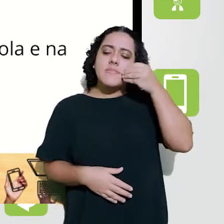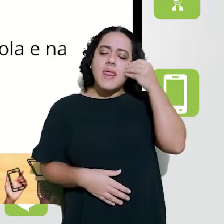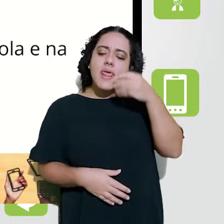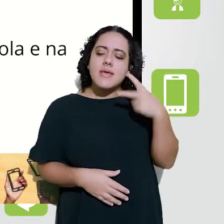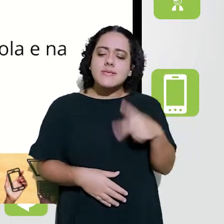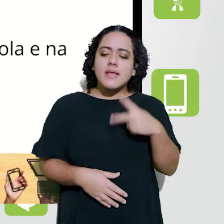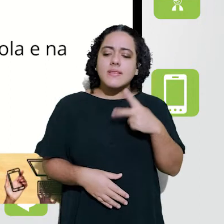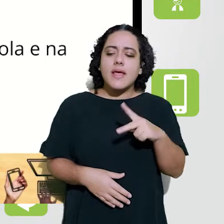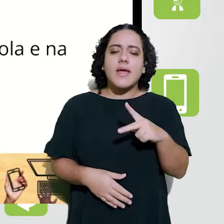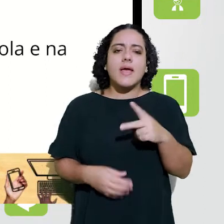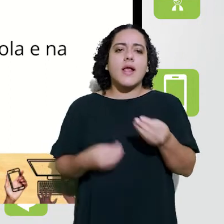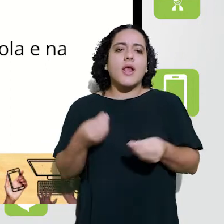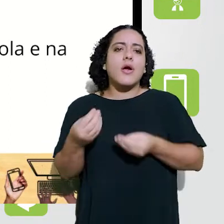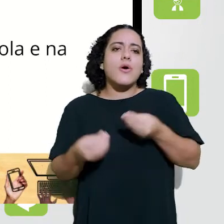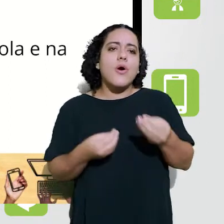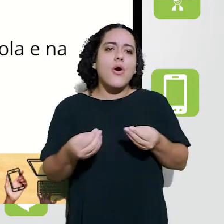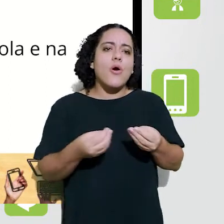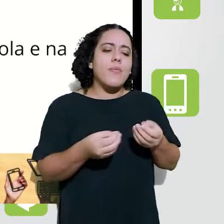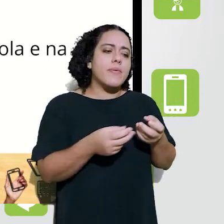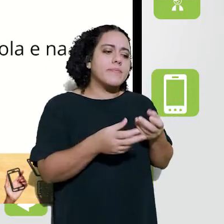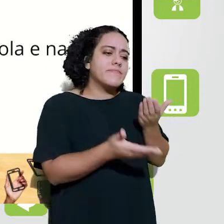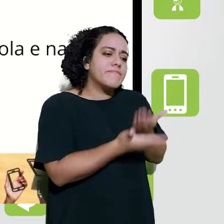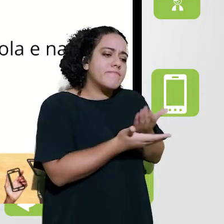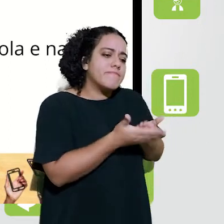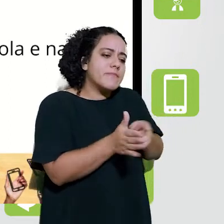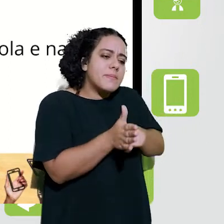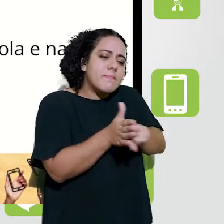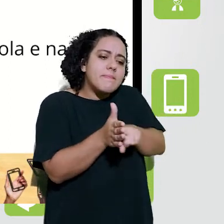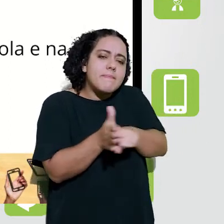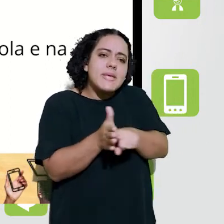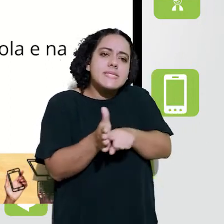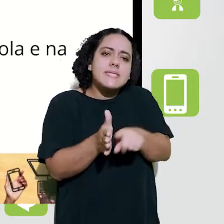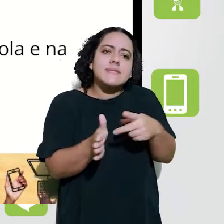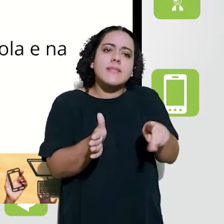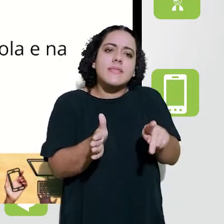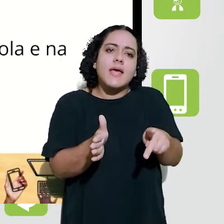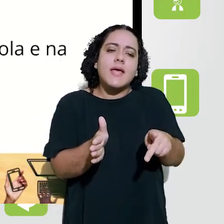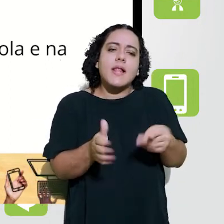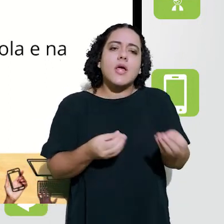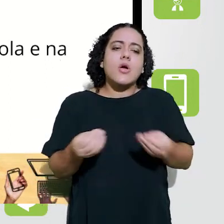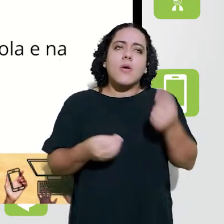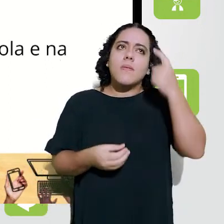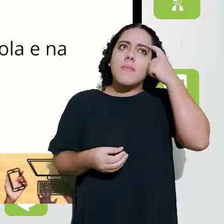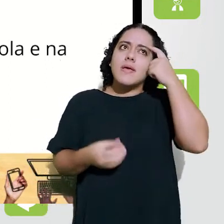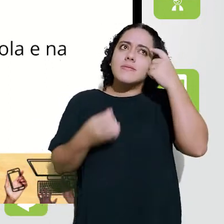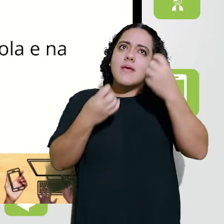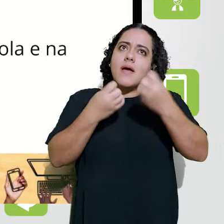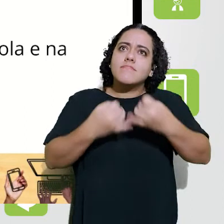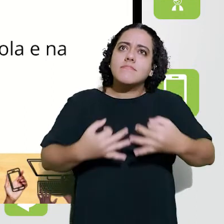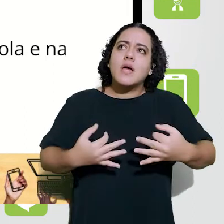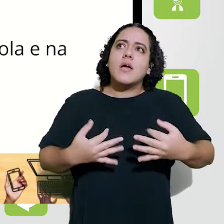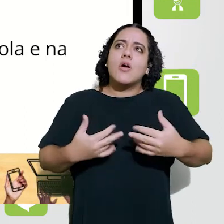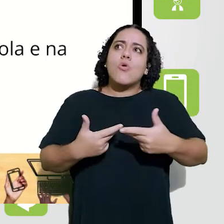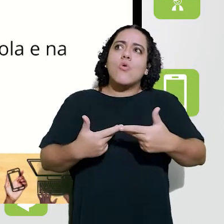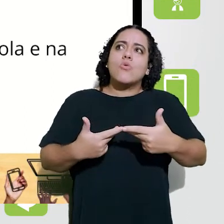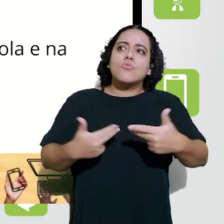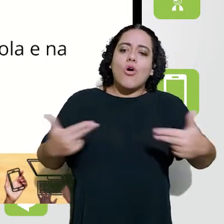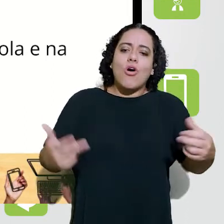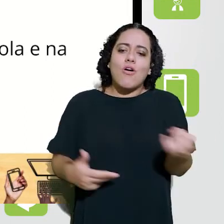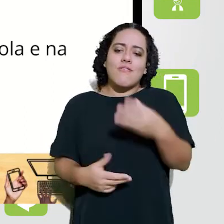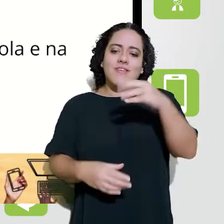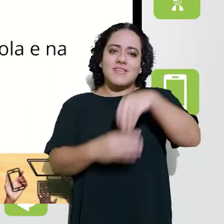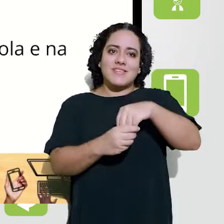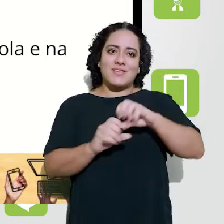pouquinho, né? da percepção dela ao longo da atuação das pesquisas que ela desenvolve, como que tem sido